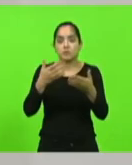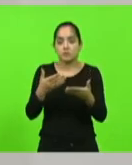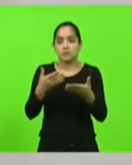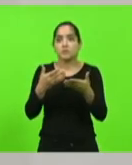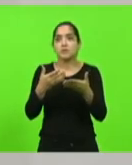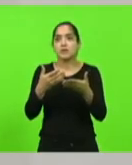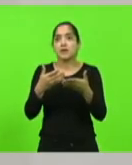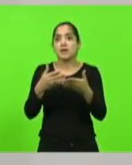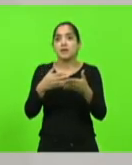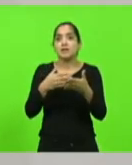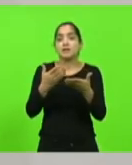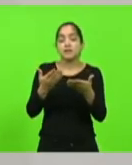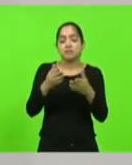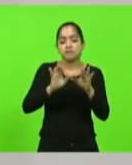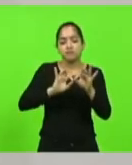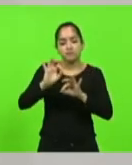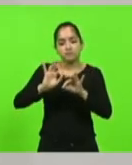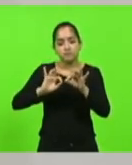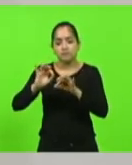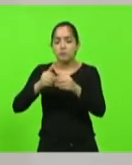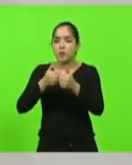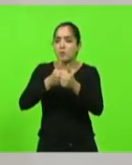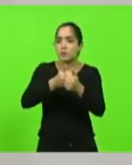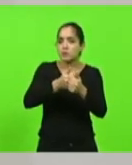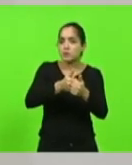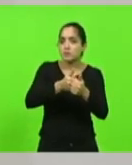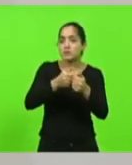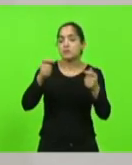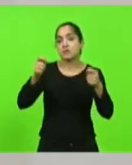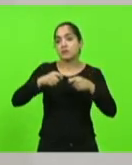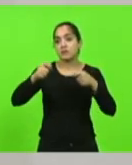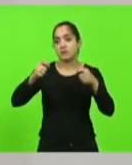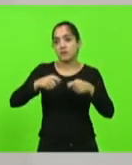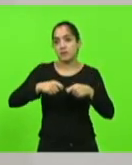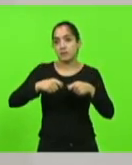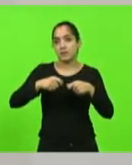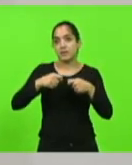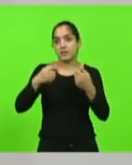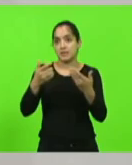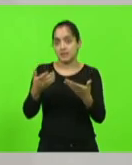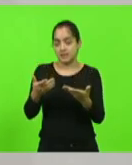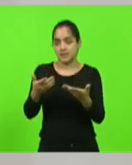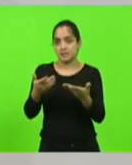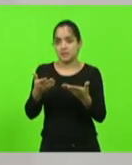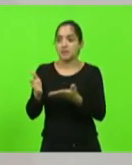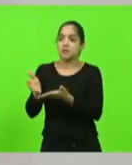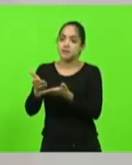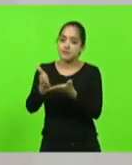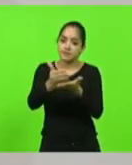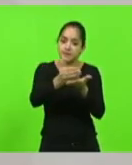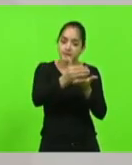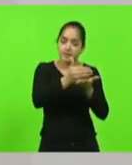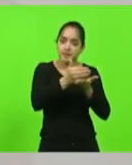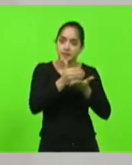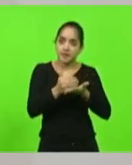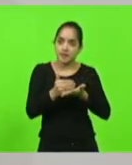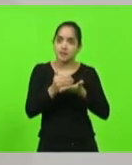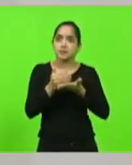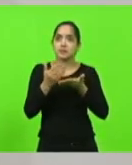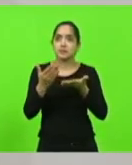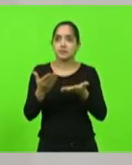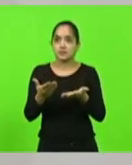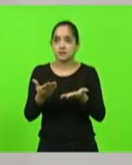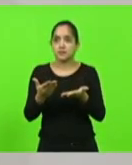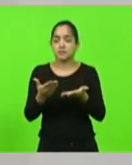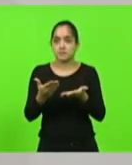categoria que indubitavelmente viabiliza também muito daquilo que se arrecada no Estado pela forma como